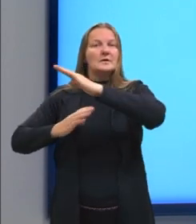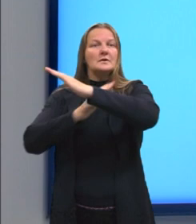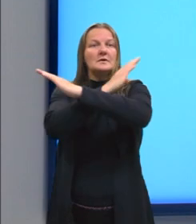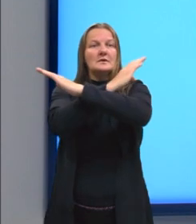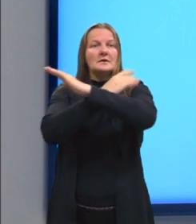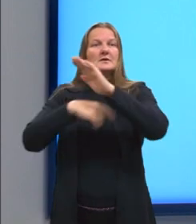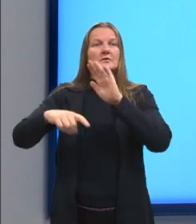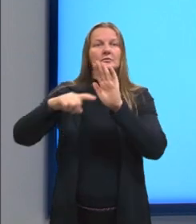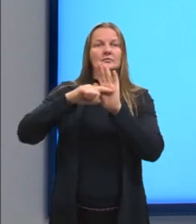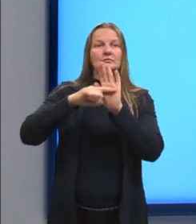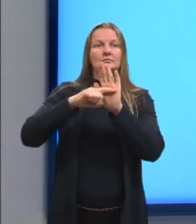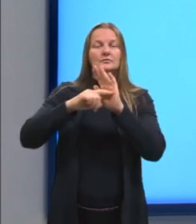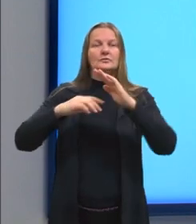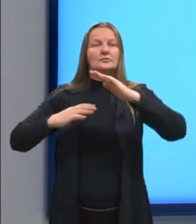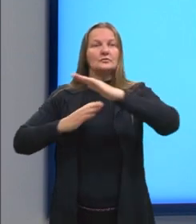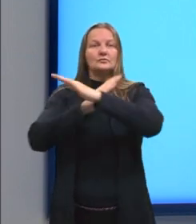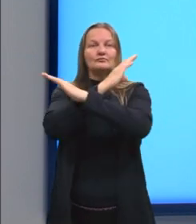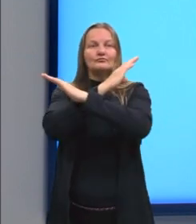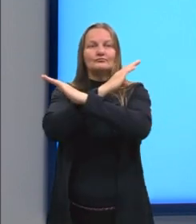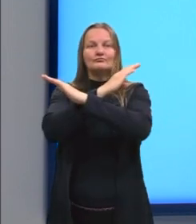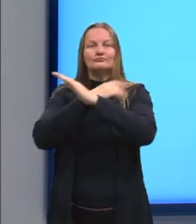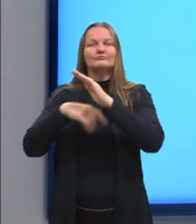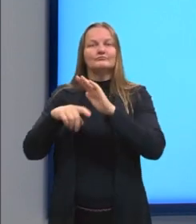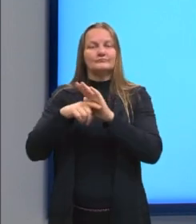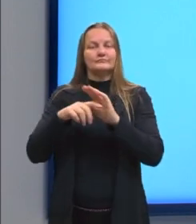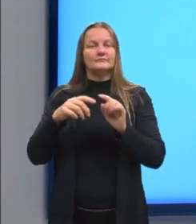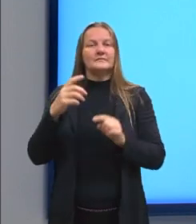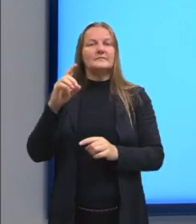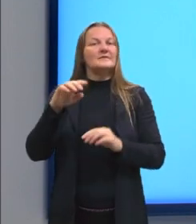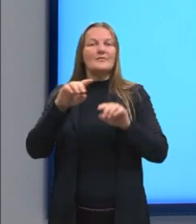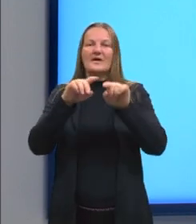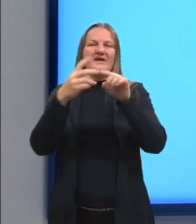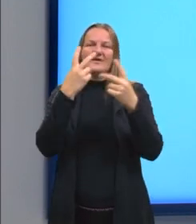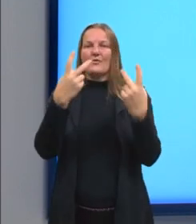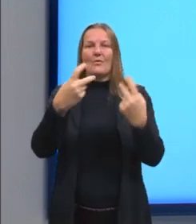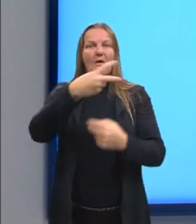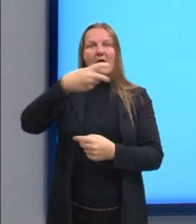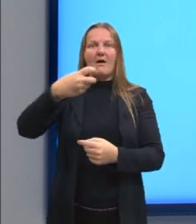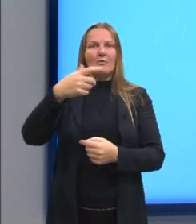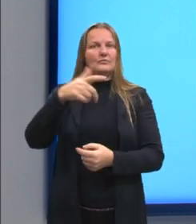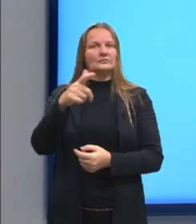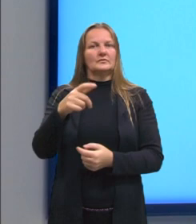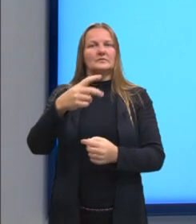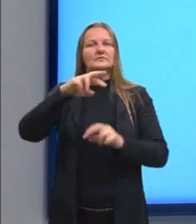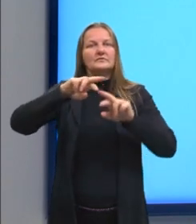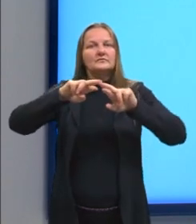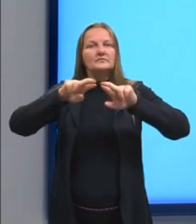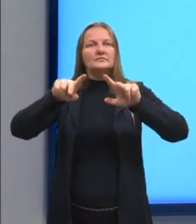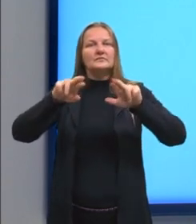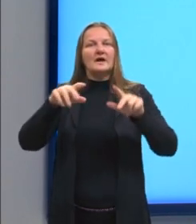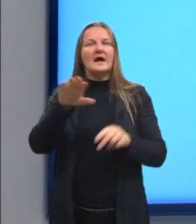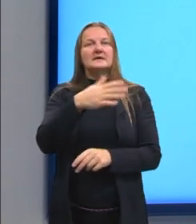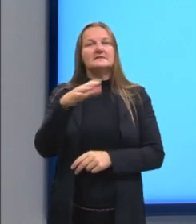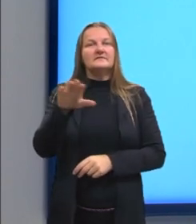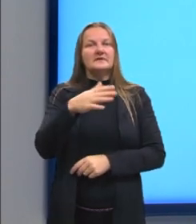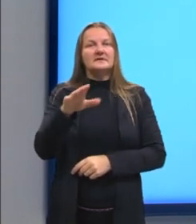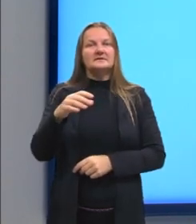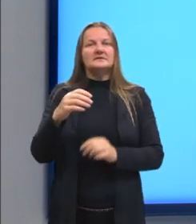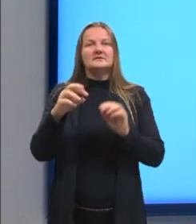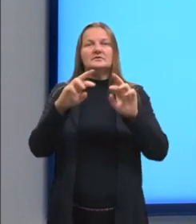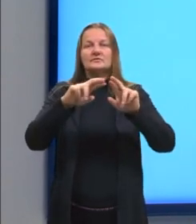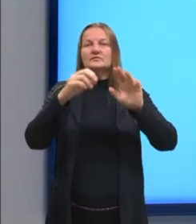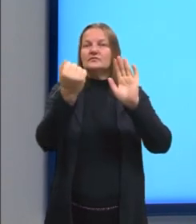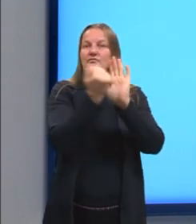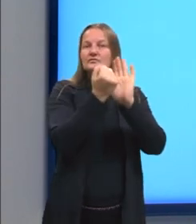representa uma desigualdade. Então, ao invés de ter o símbolo de igual, nós podemos encontrar estes